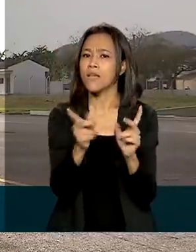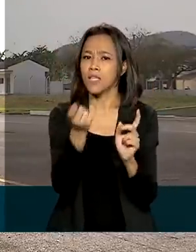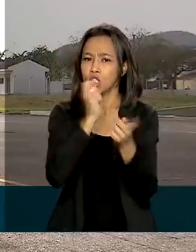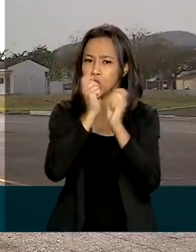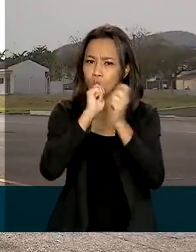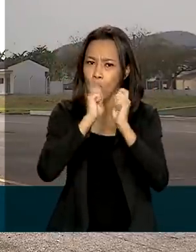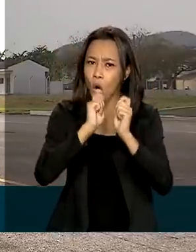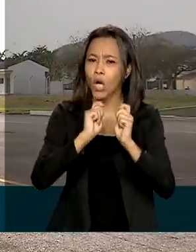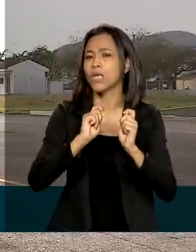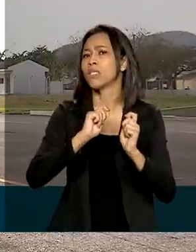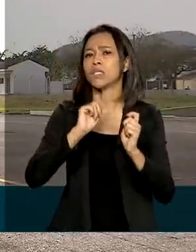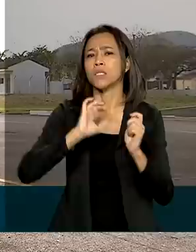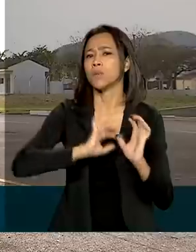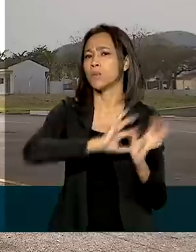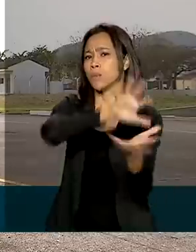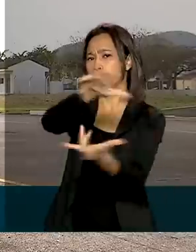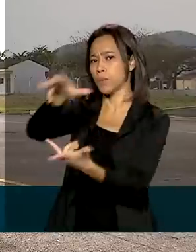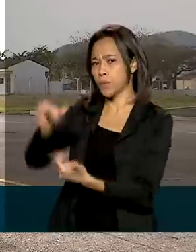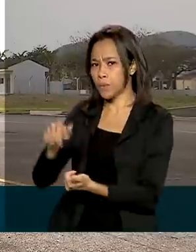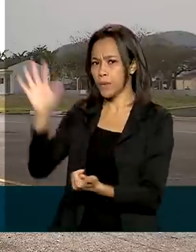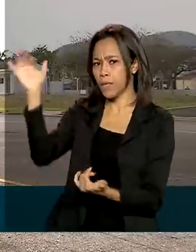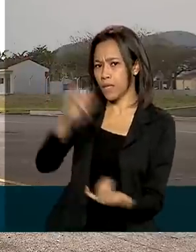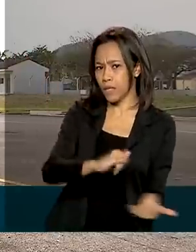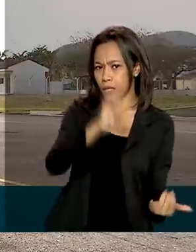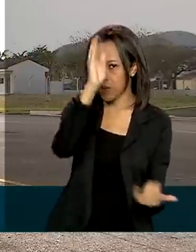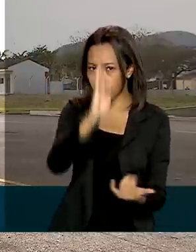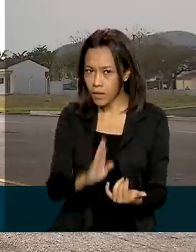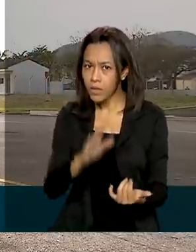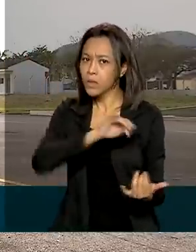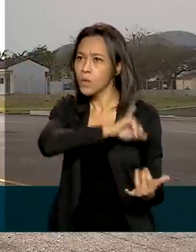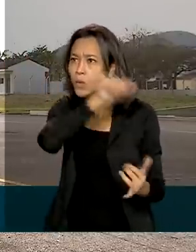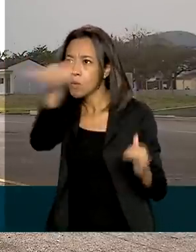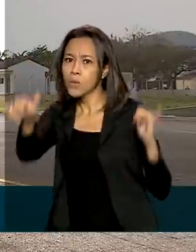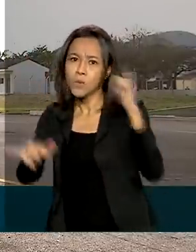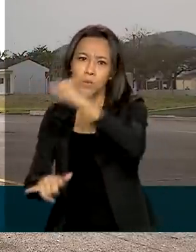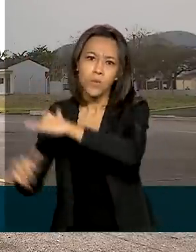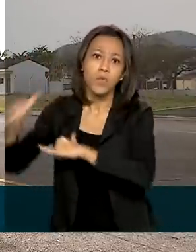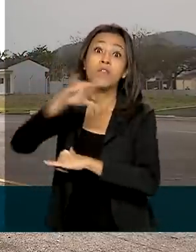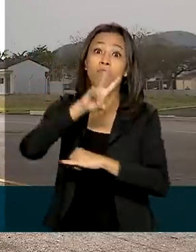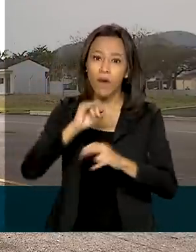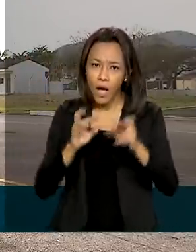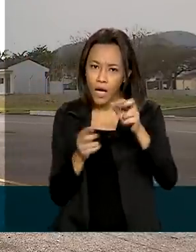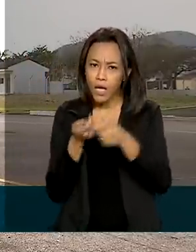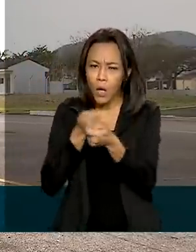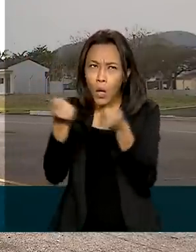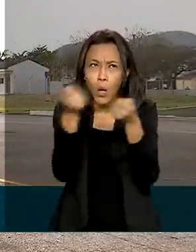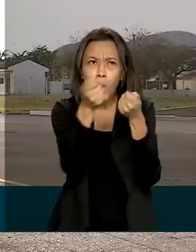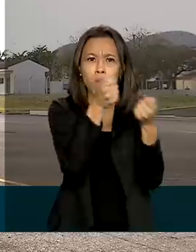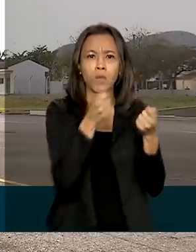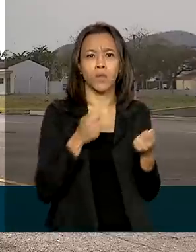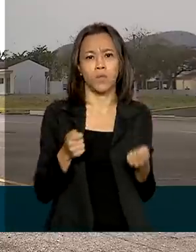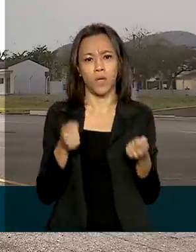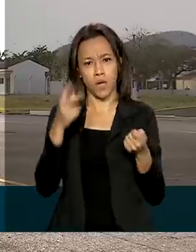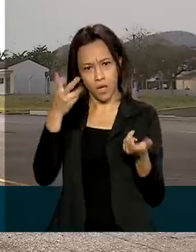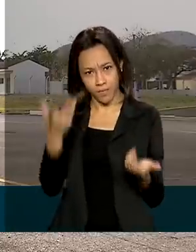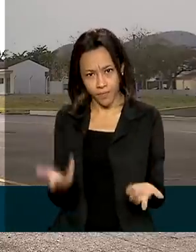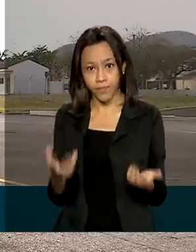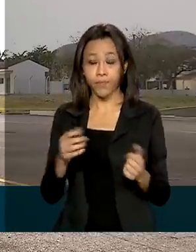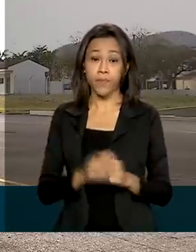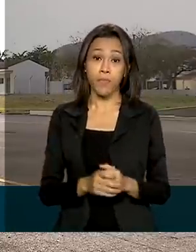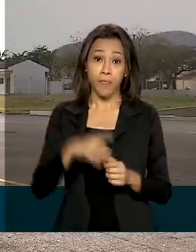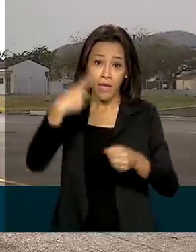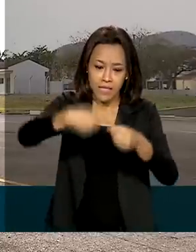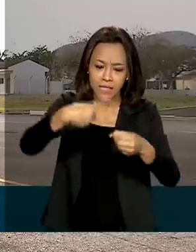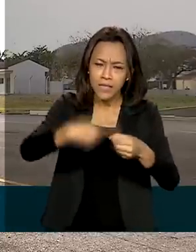radar vai reforçar toda essa rede de monitoramento das fronteiras do país. O